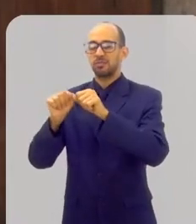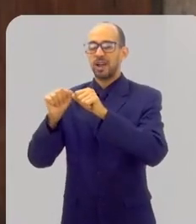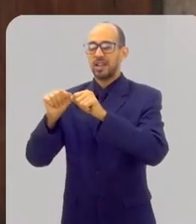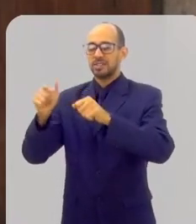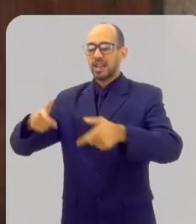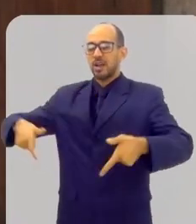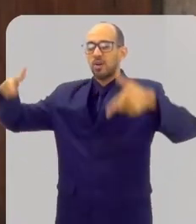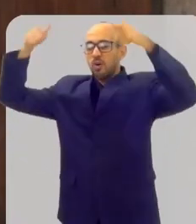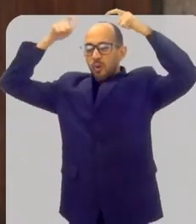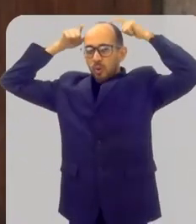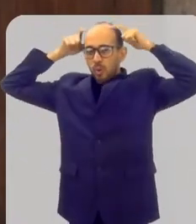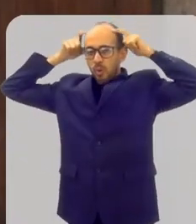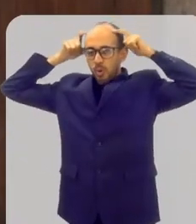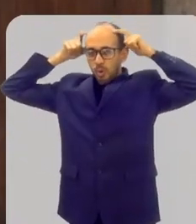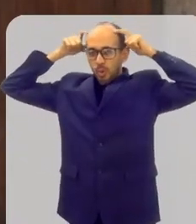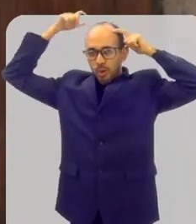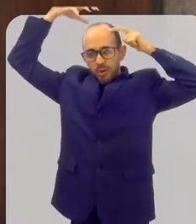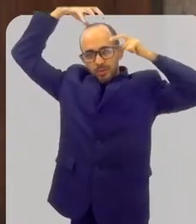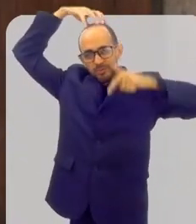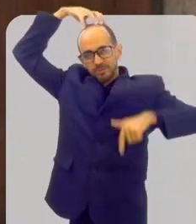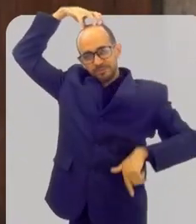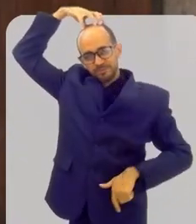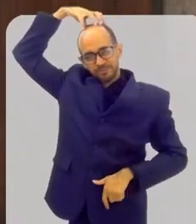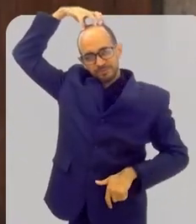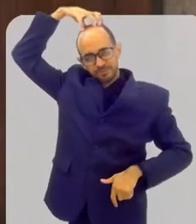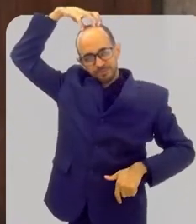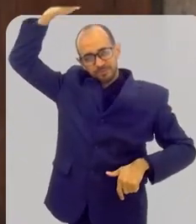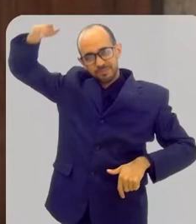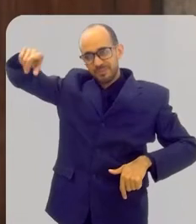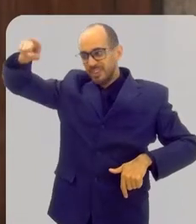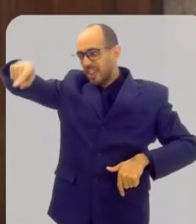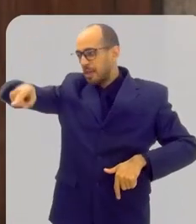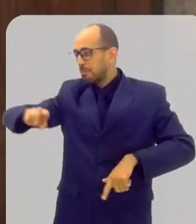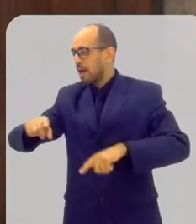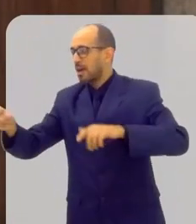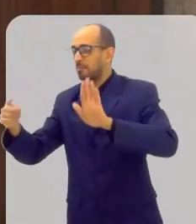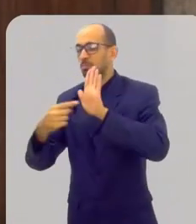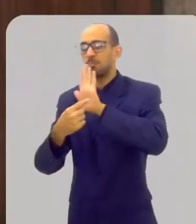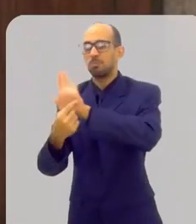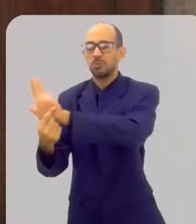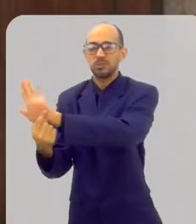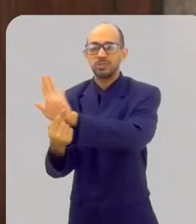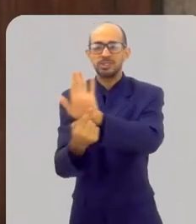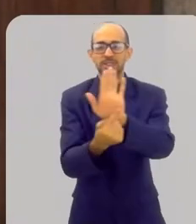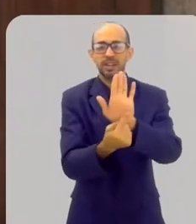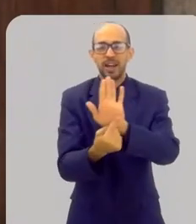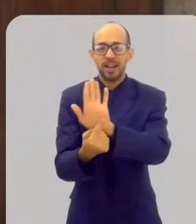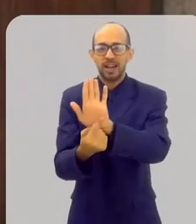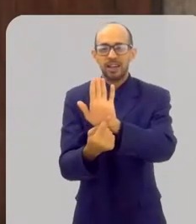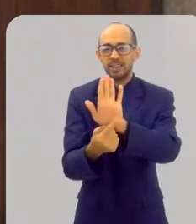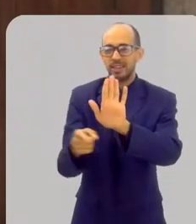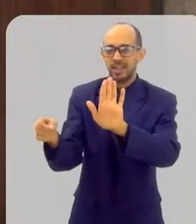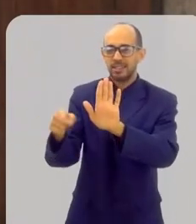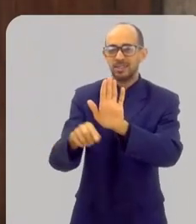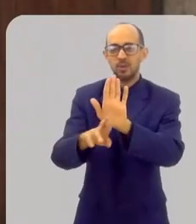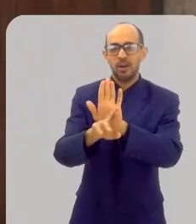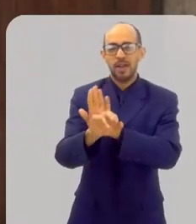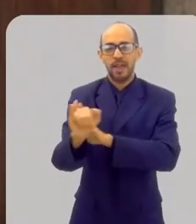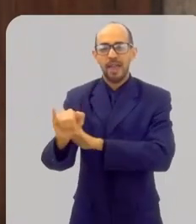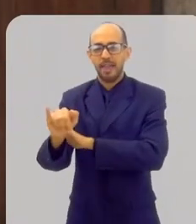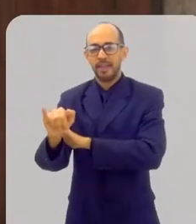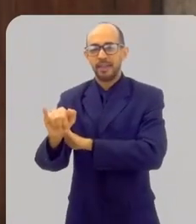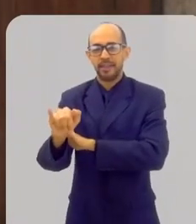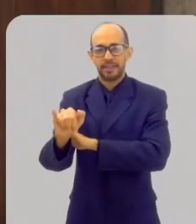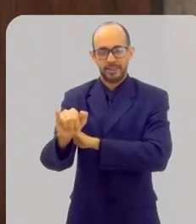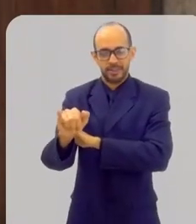esse noivo e essa noiva, simbolizando justamente que eles se tornam rei e rainha dessa família,